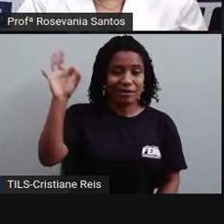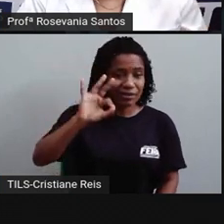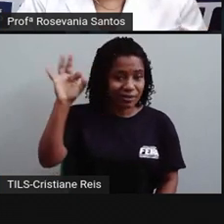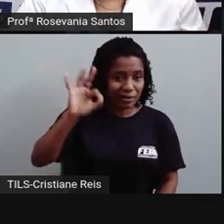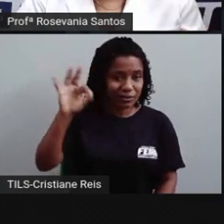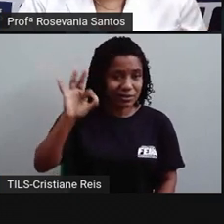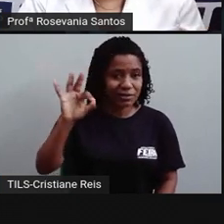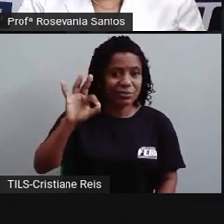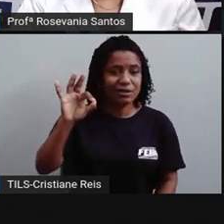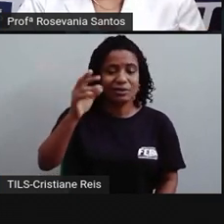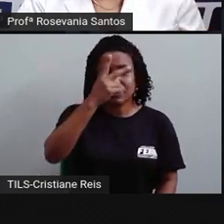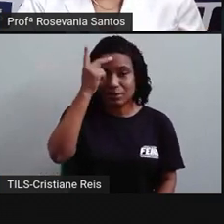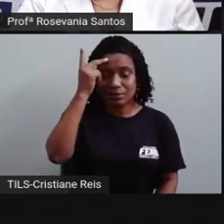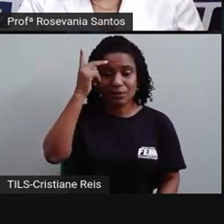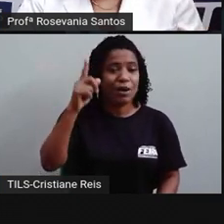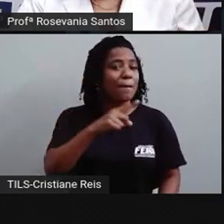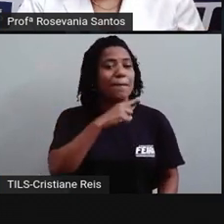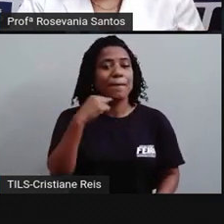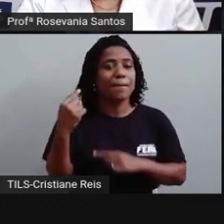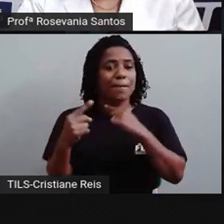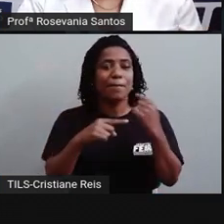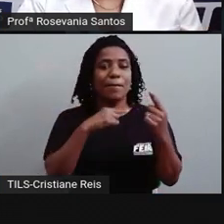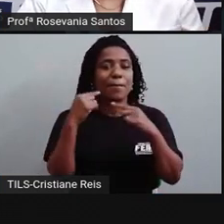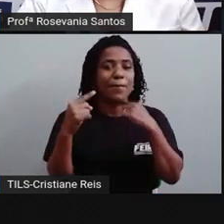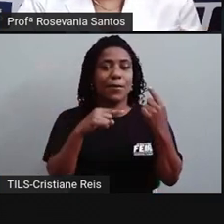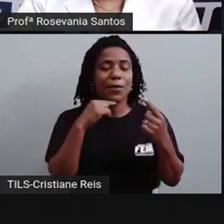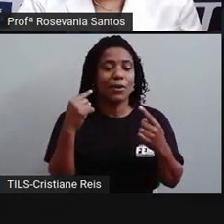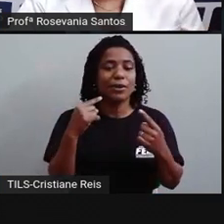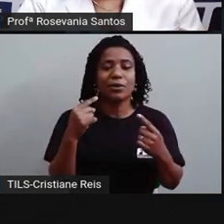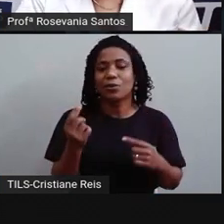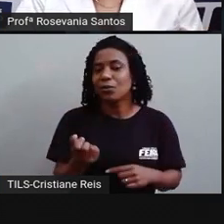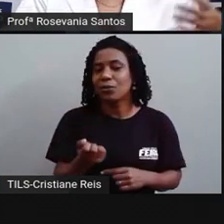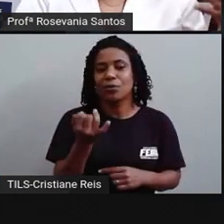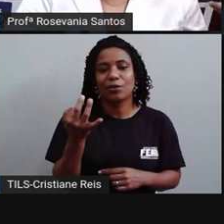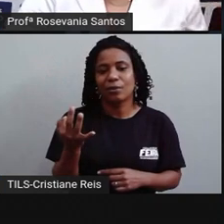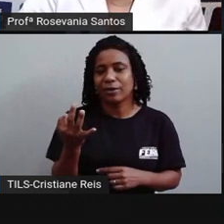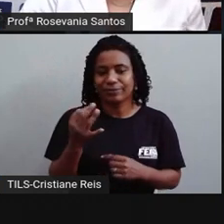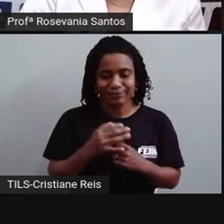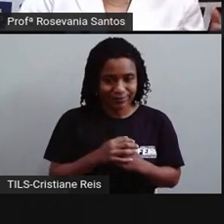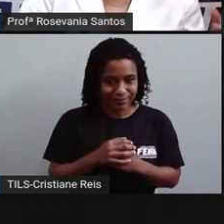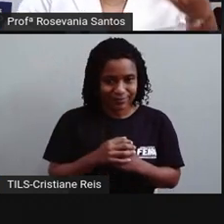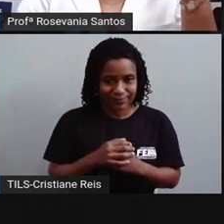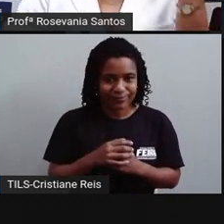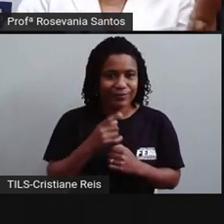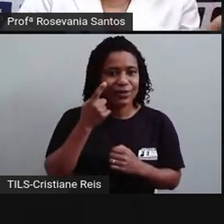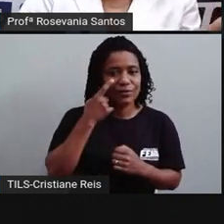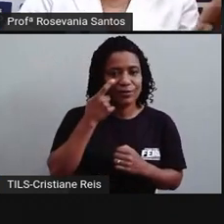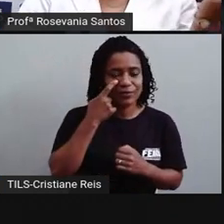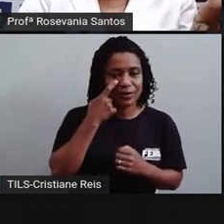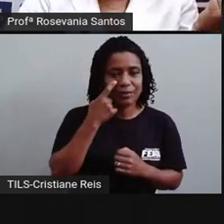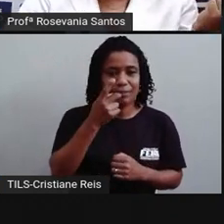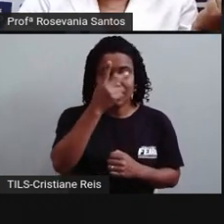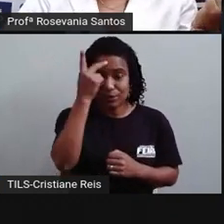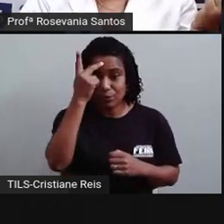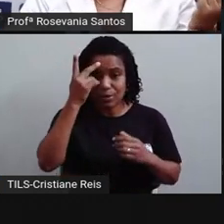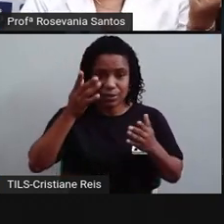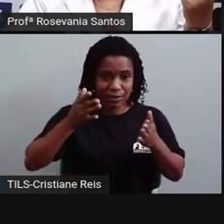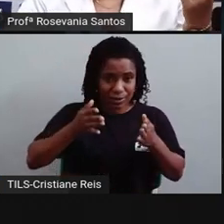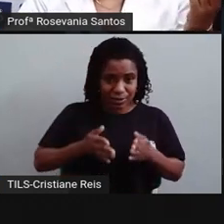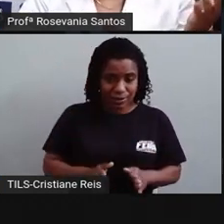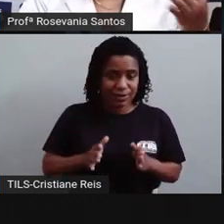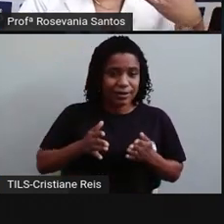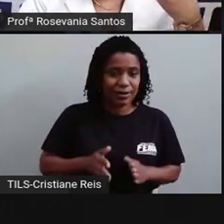contada do mesmo jeito da taxa de natalidade, só que a diferença aí. Na taxa de natalidade, eu conto às pessoas que nasceram.